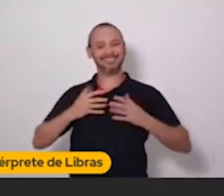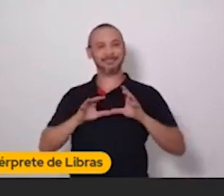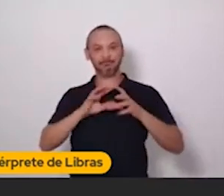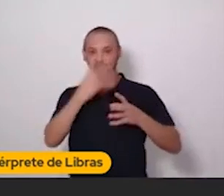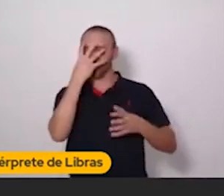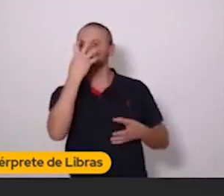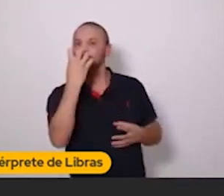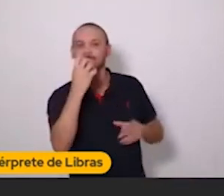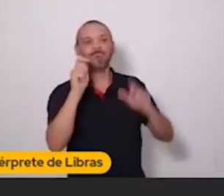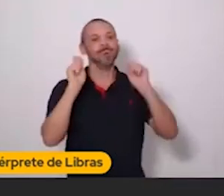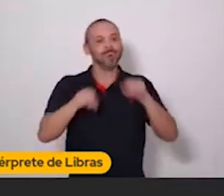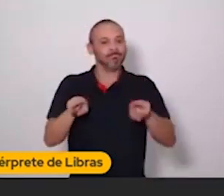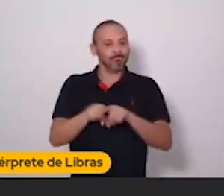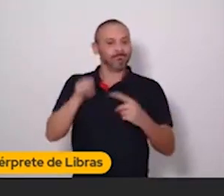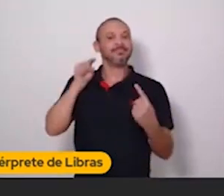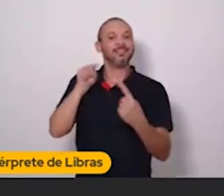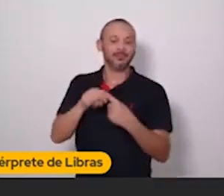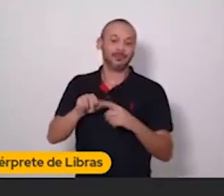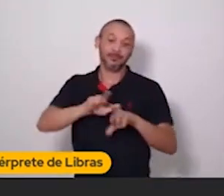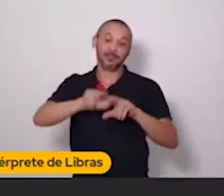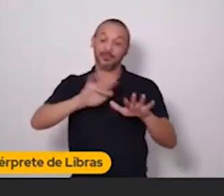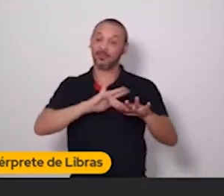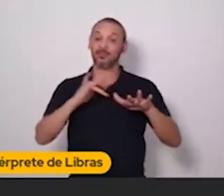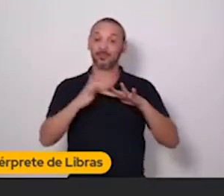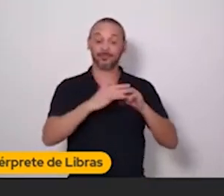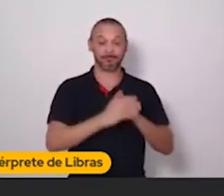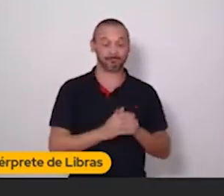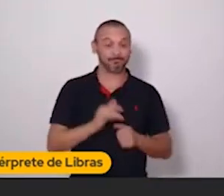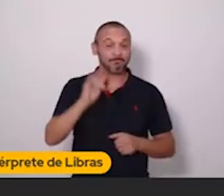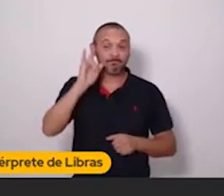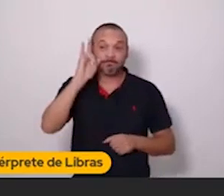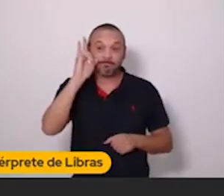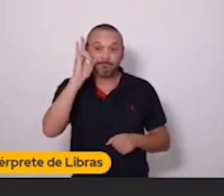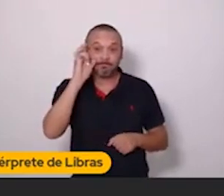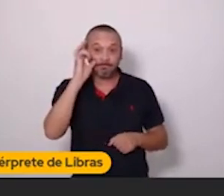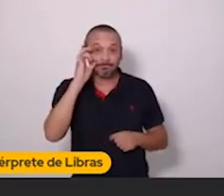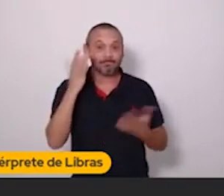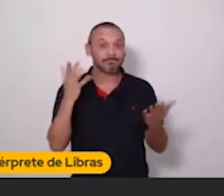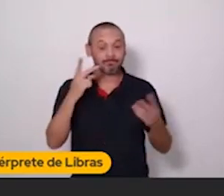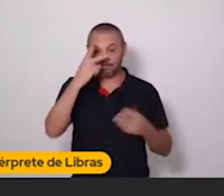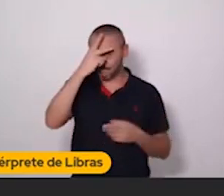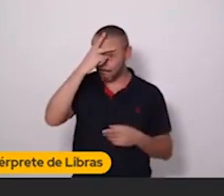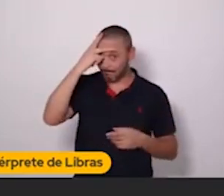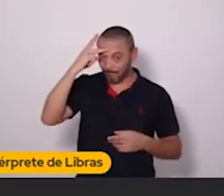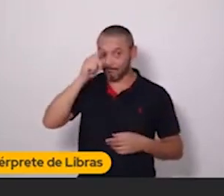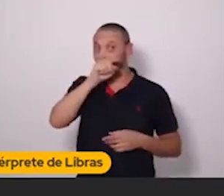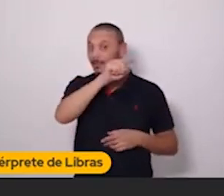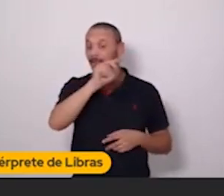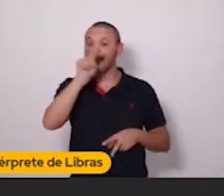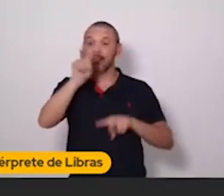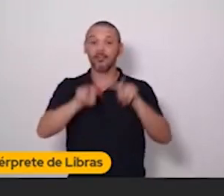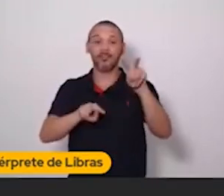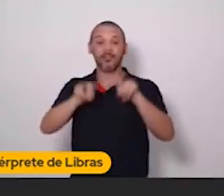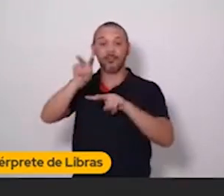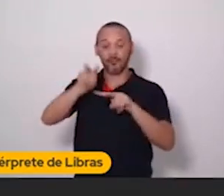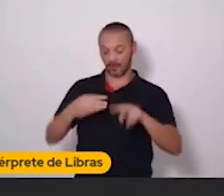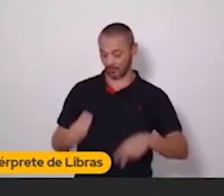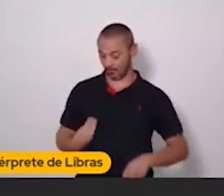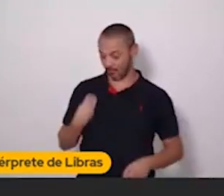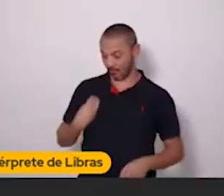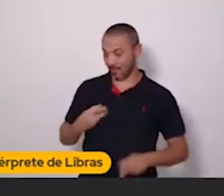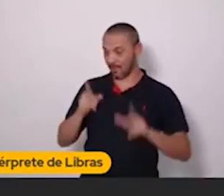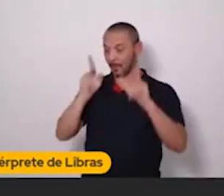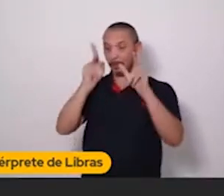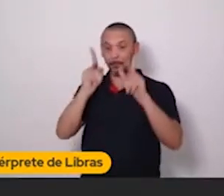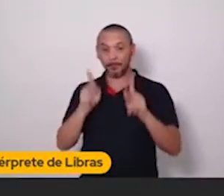um tipo muito diferente de rede social. Já o Instagram, as pessoas estão lá para acompanhar o estilo de vida das pessoas.